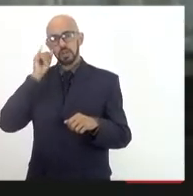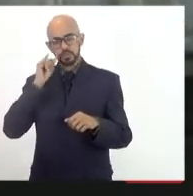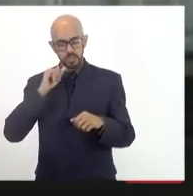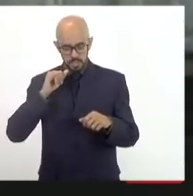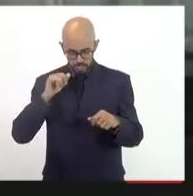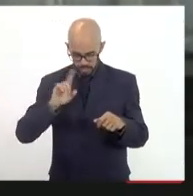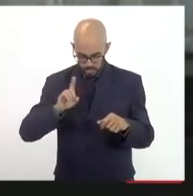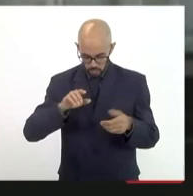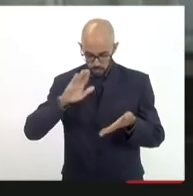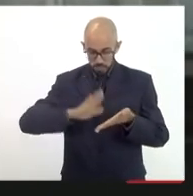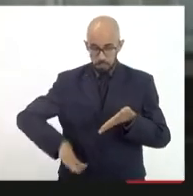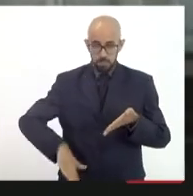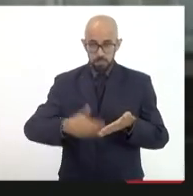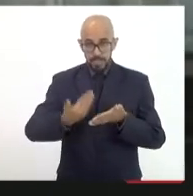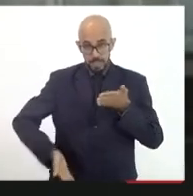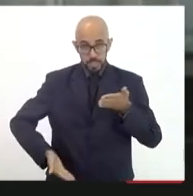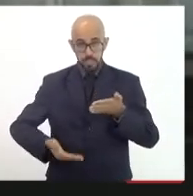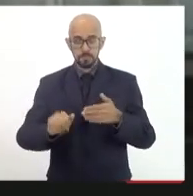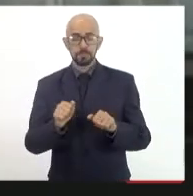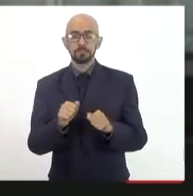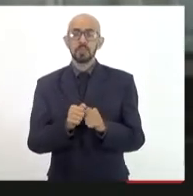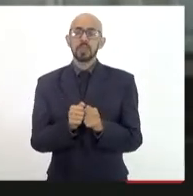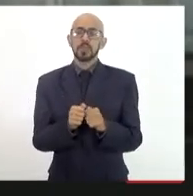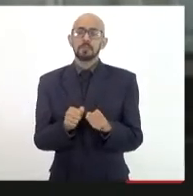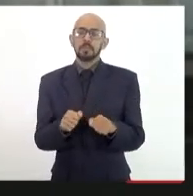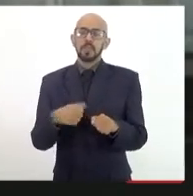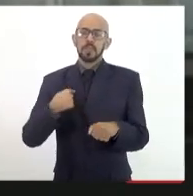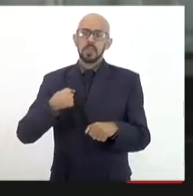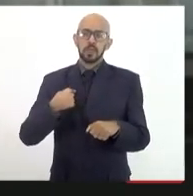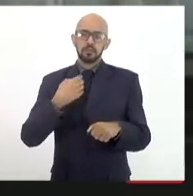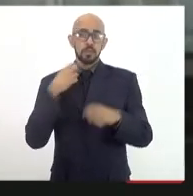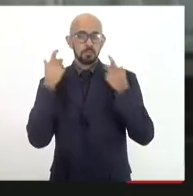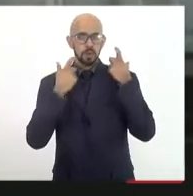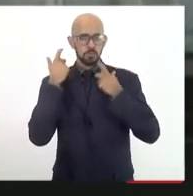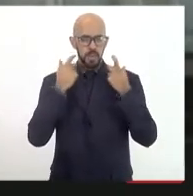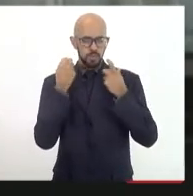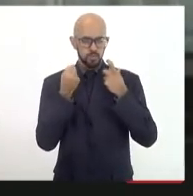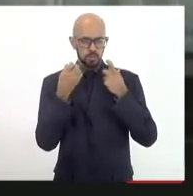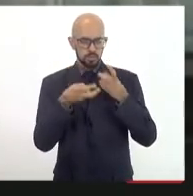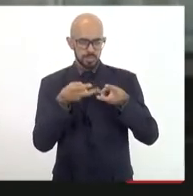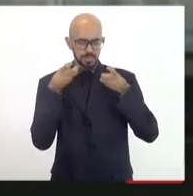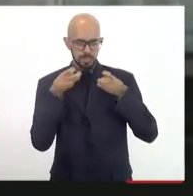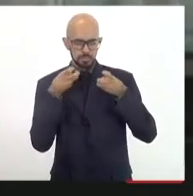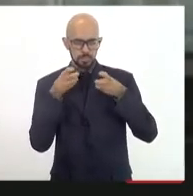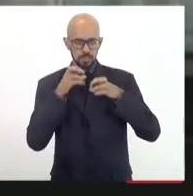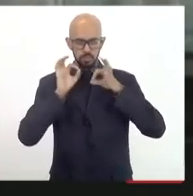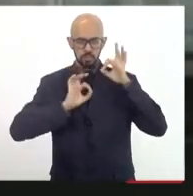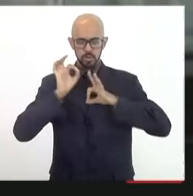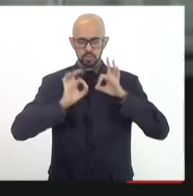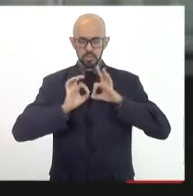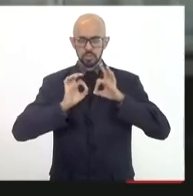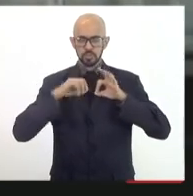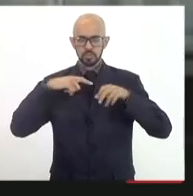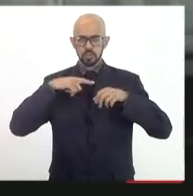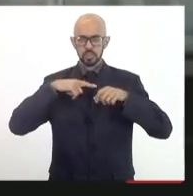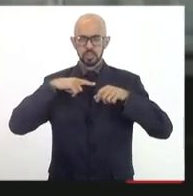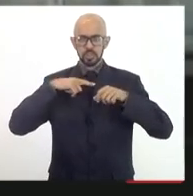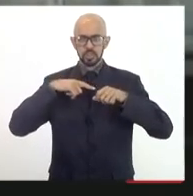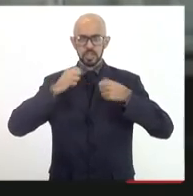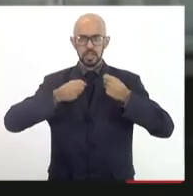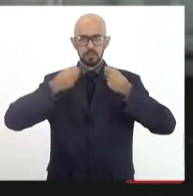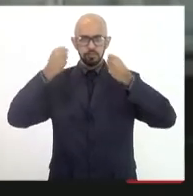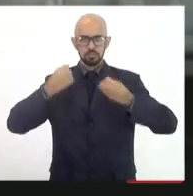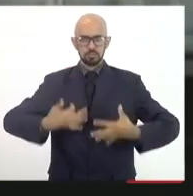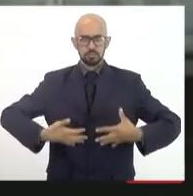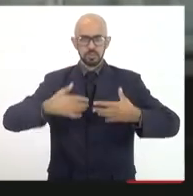fundamental, eu fiquei preocupado quando li o projeto, de ter uma hierarquia muito clara que o projeto é um projeto